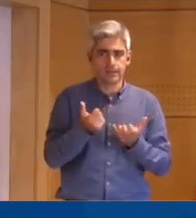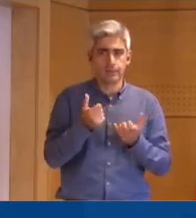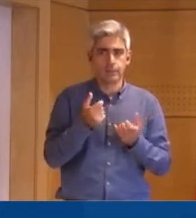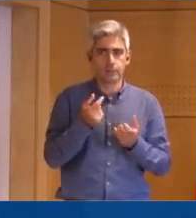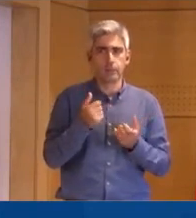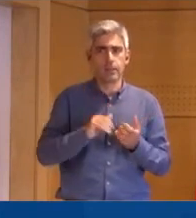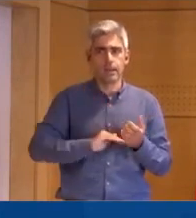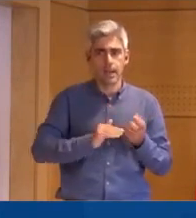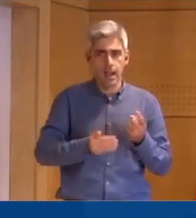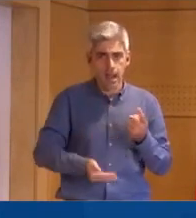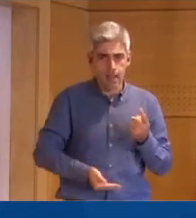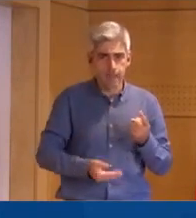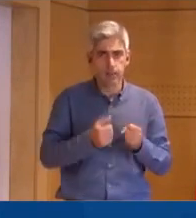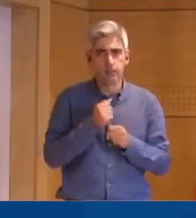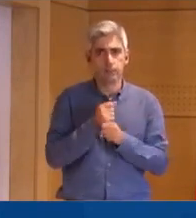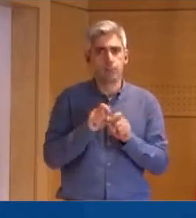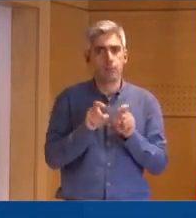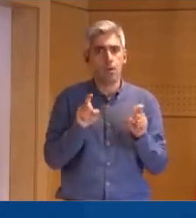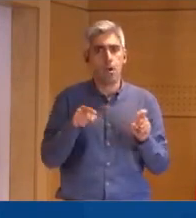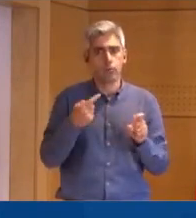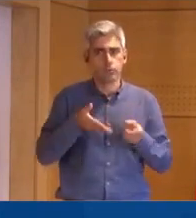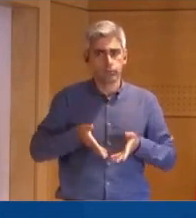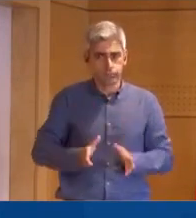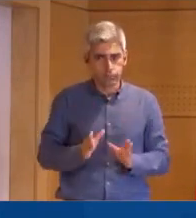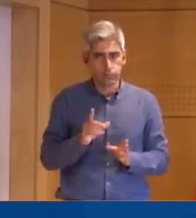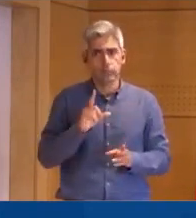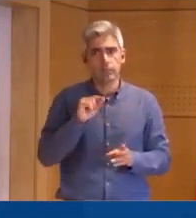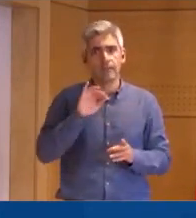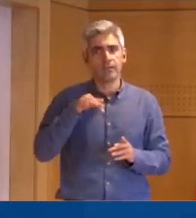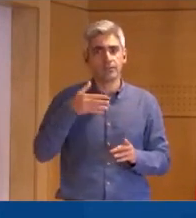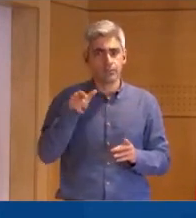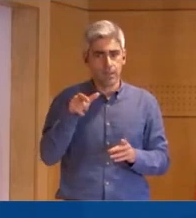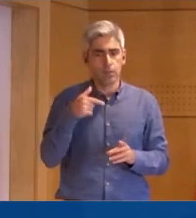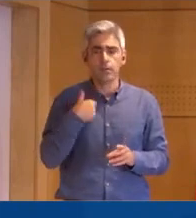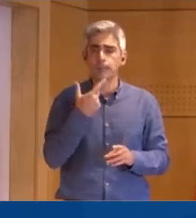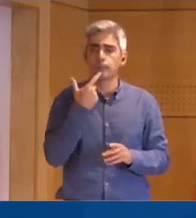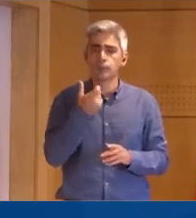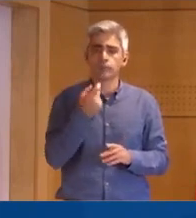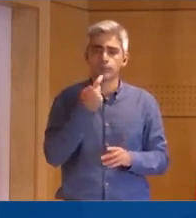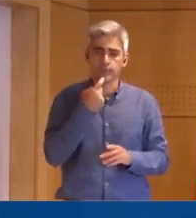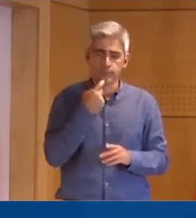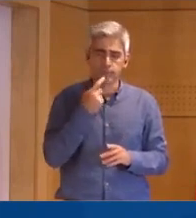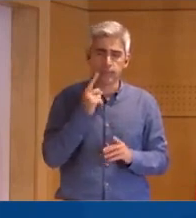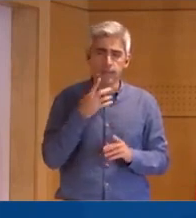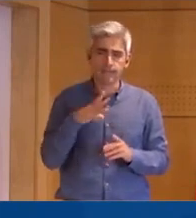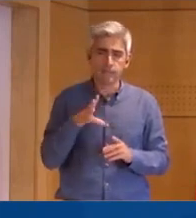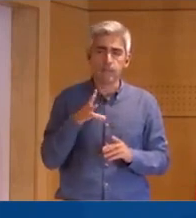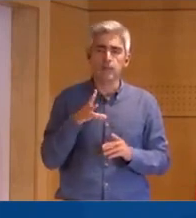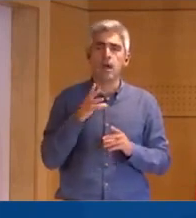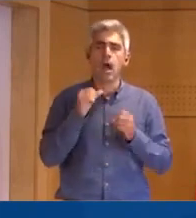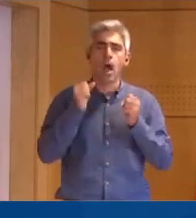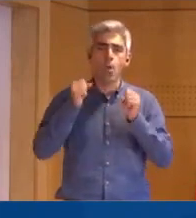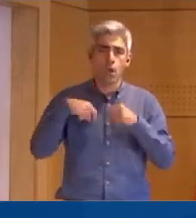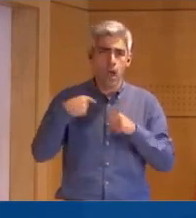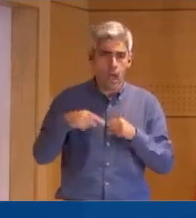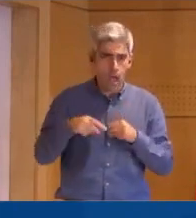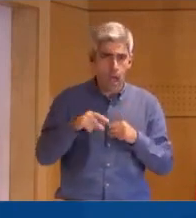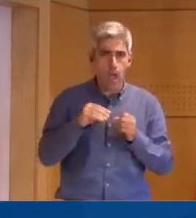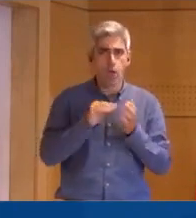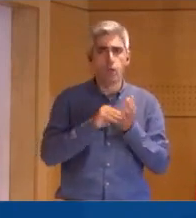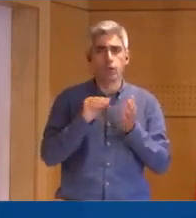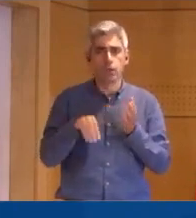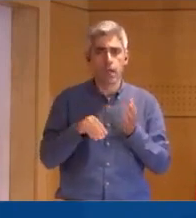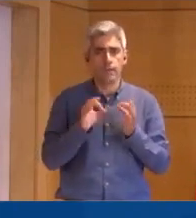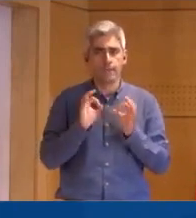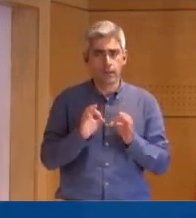grávidas em trabalho de parte e, sobretudo, aos fins de semana. Eu queria perceber se já há acordos firmados, há contratos